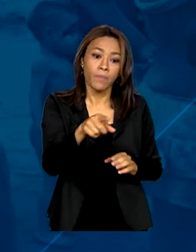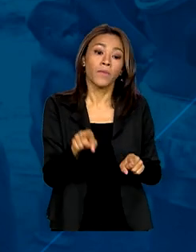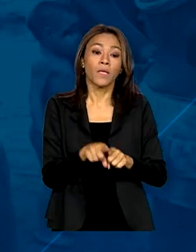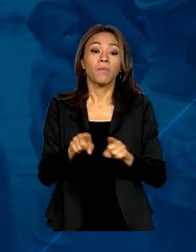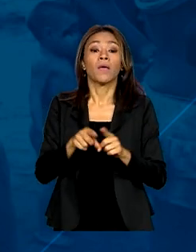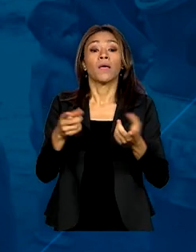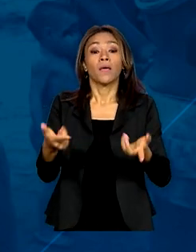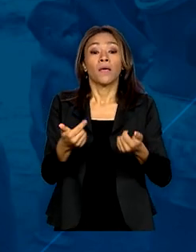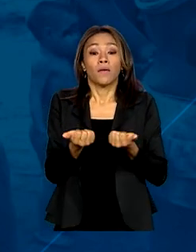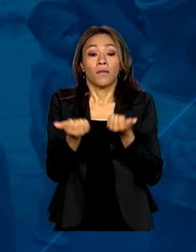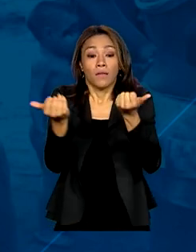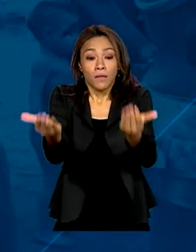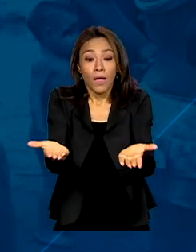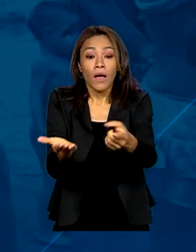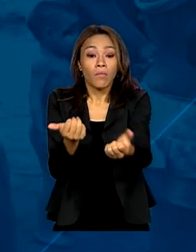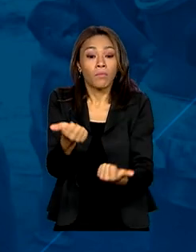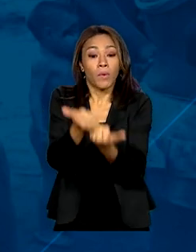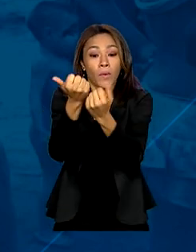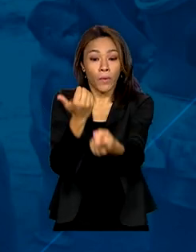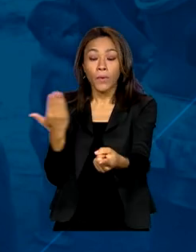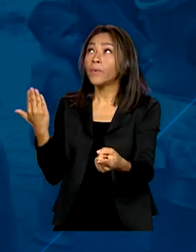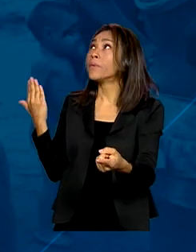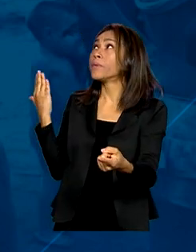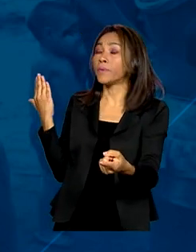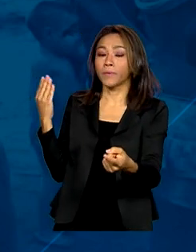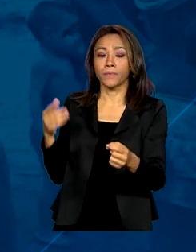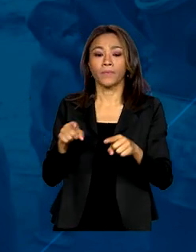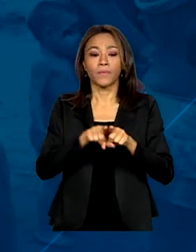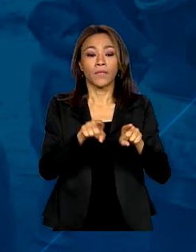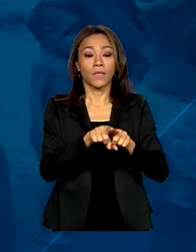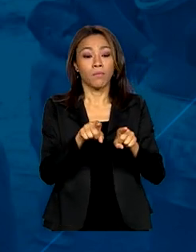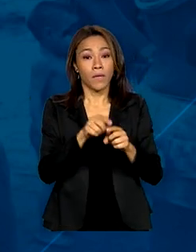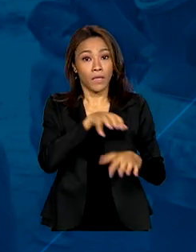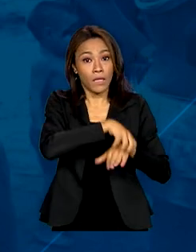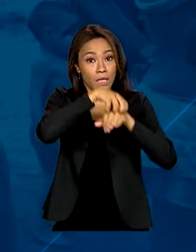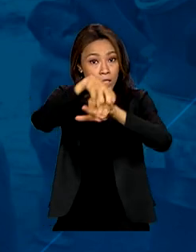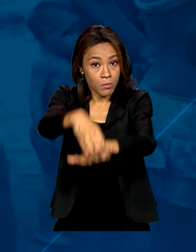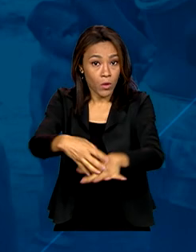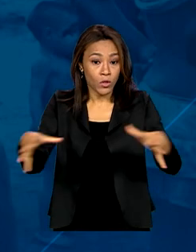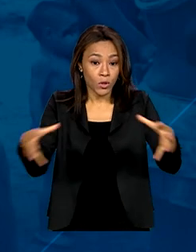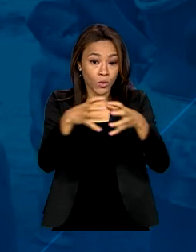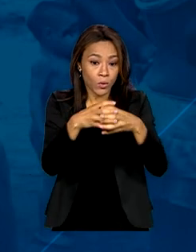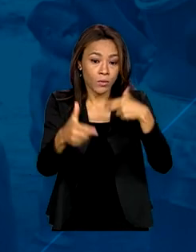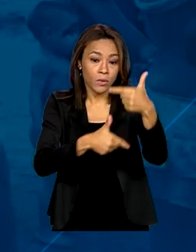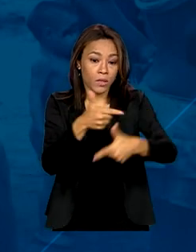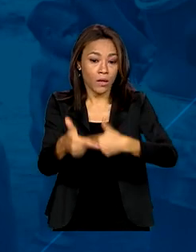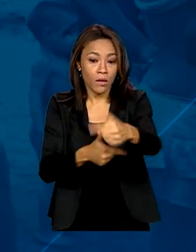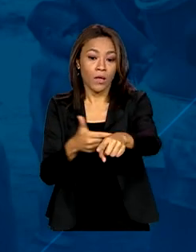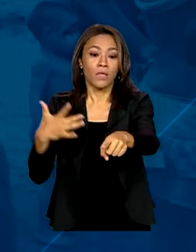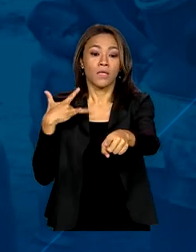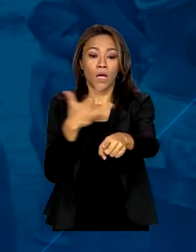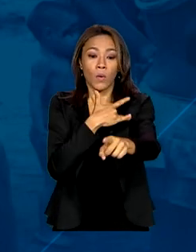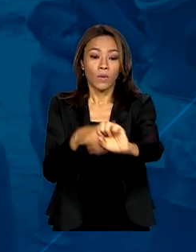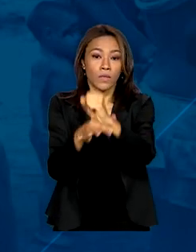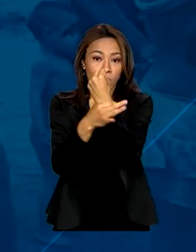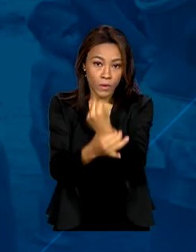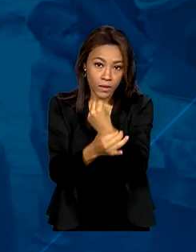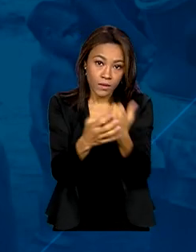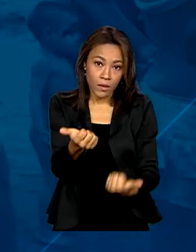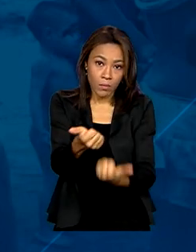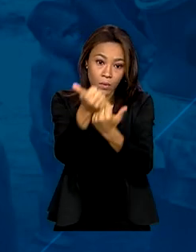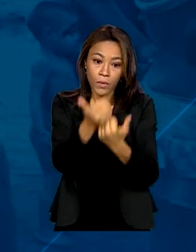servidores e serviços necessários para o transporte de equipes de segurança e de saúde e de assistência. O